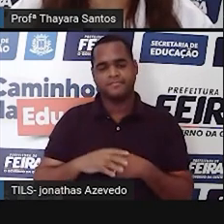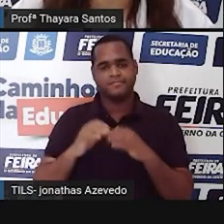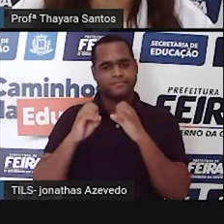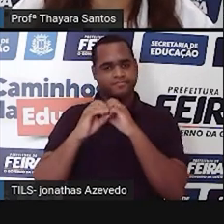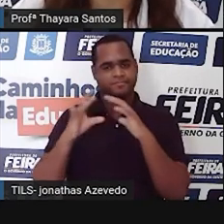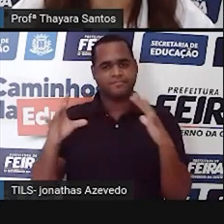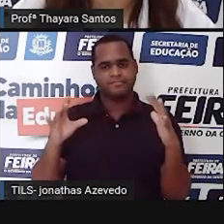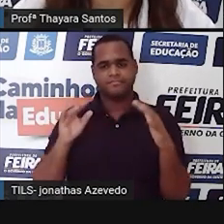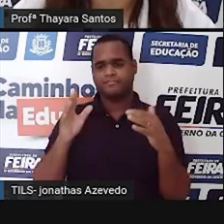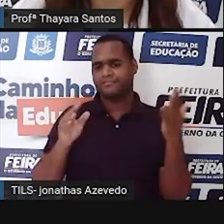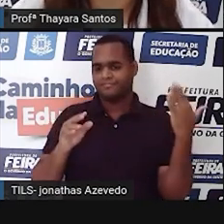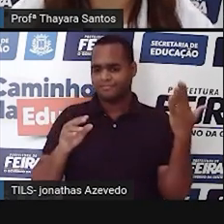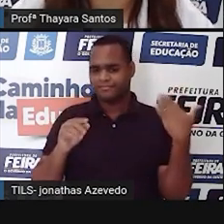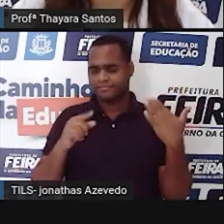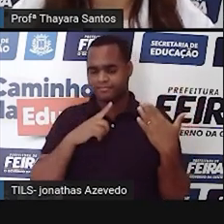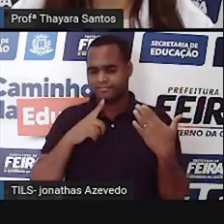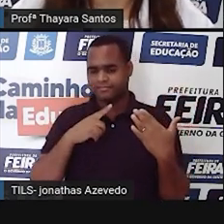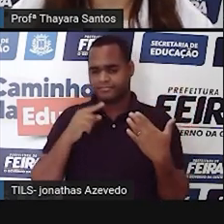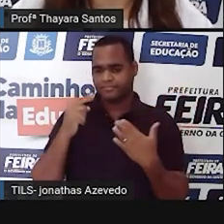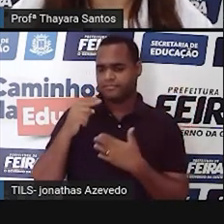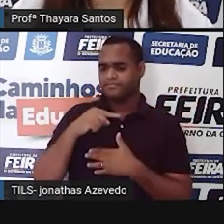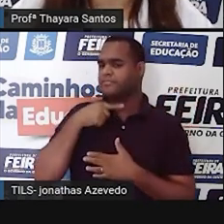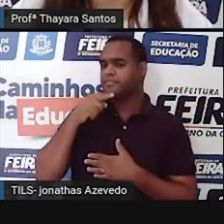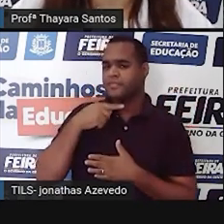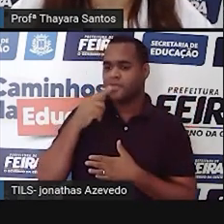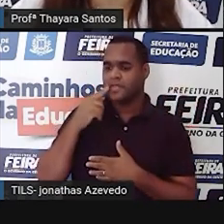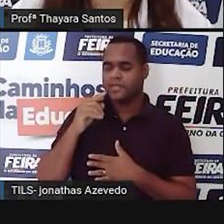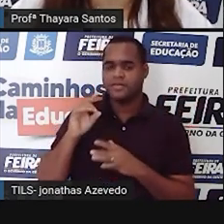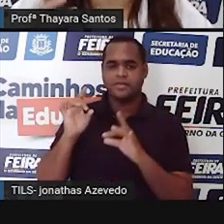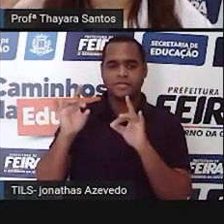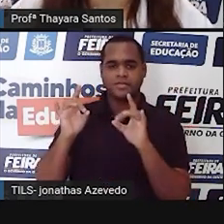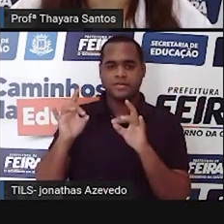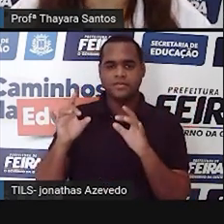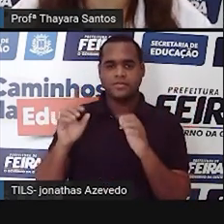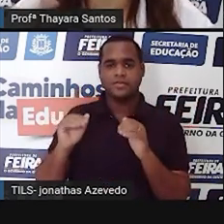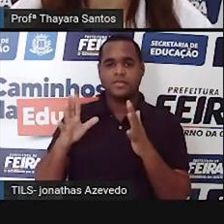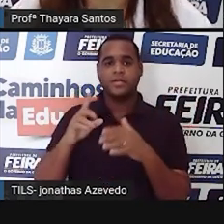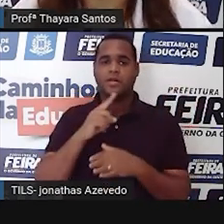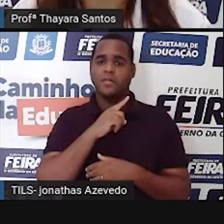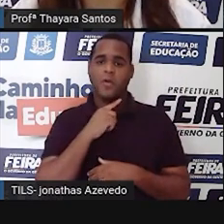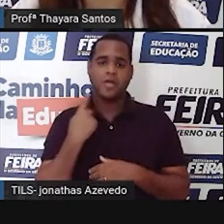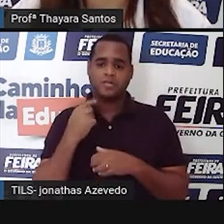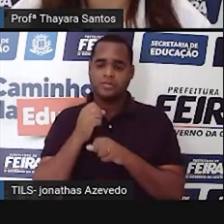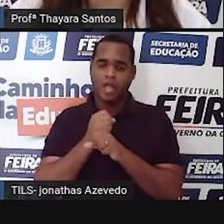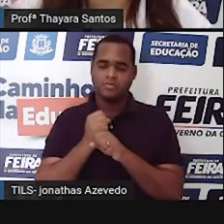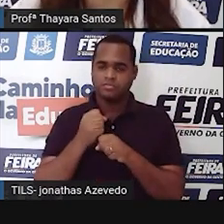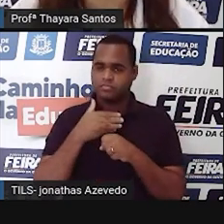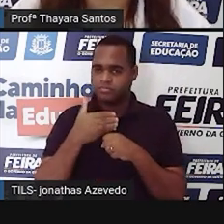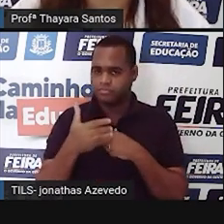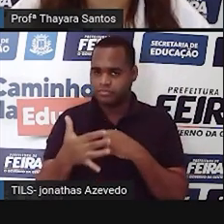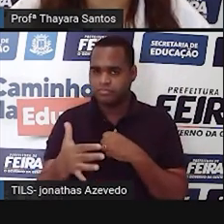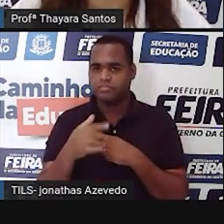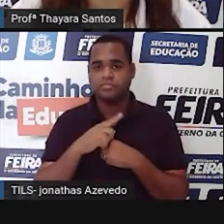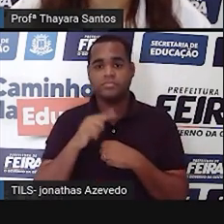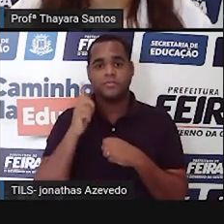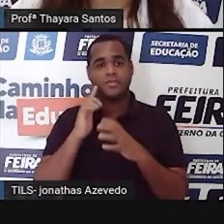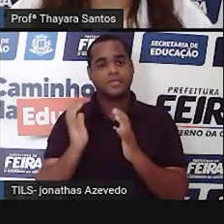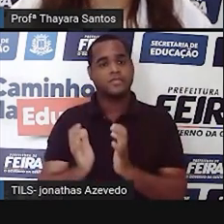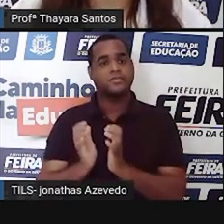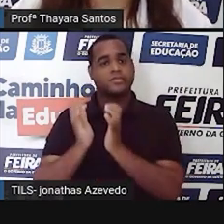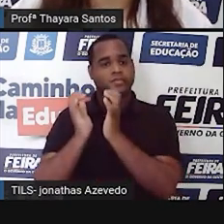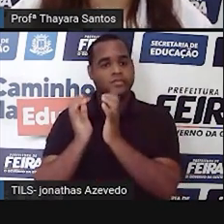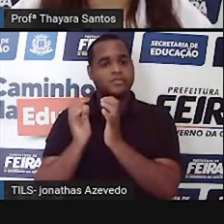eles não deram esse crédito e Rosalind Franklin acabou morrendo anos depois, anos depois que eles ganharam o Nobel.